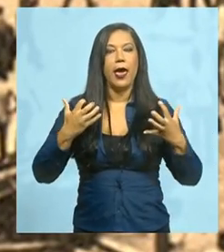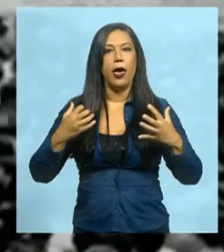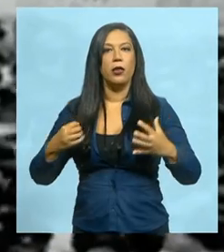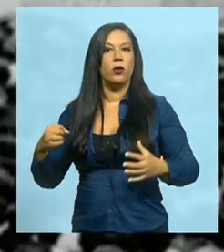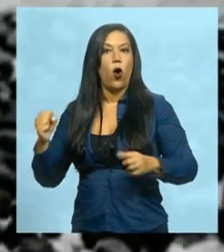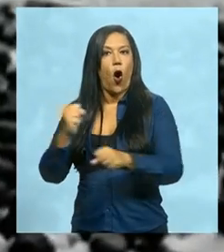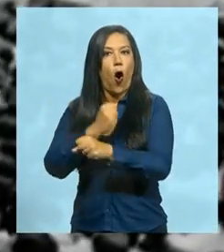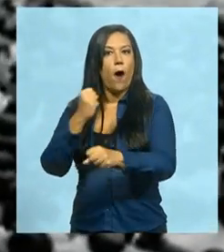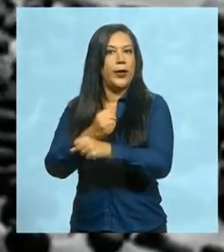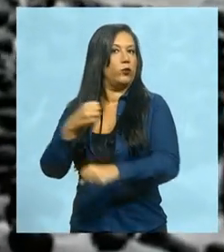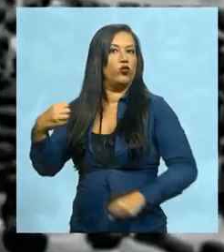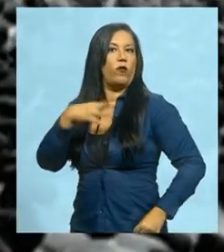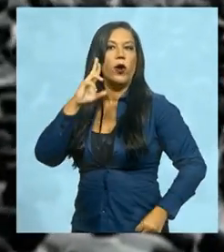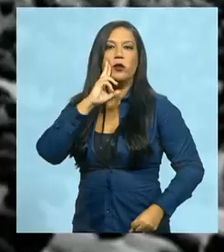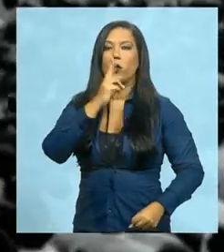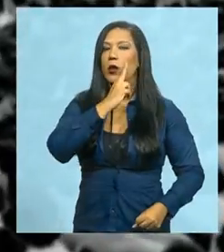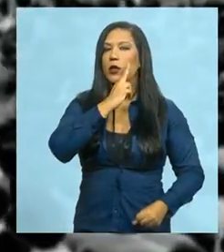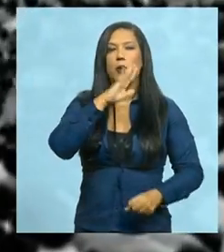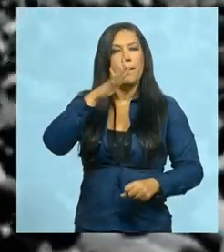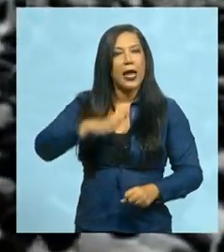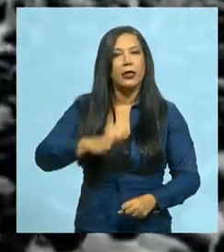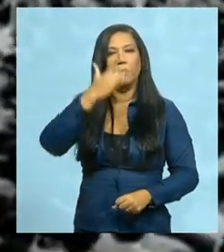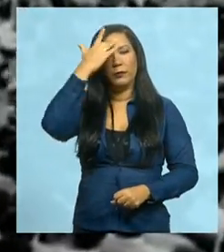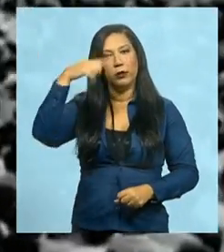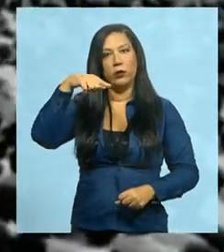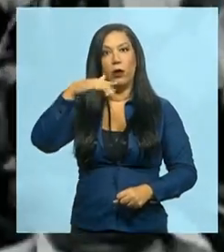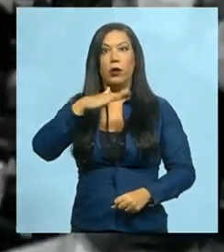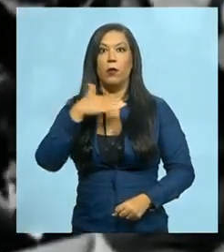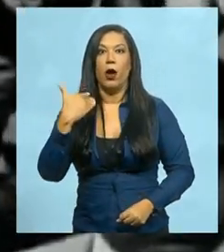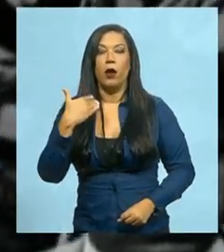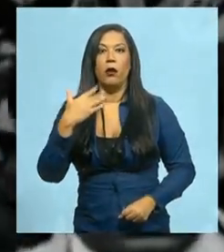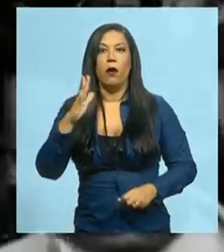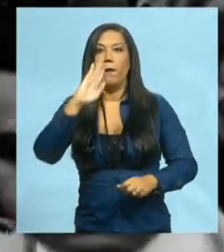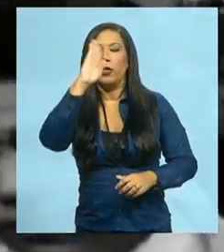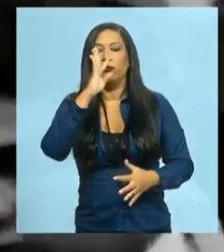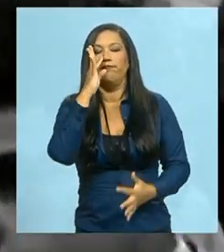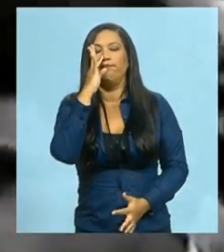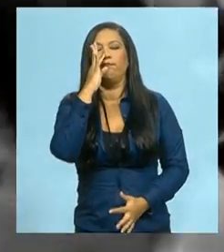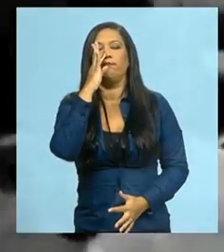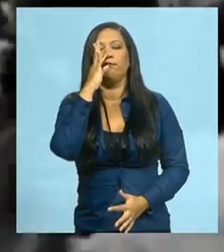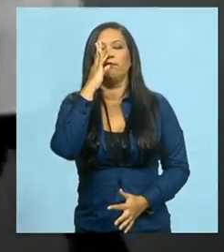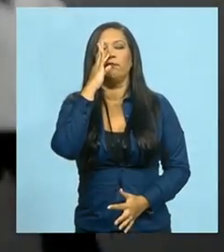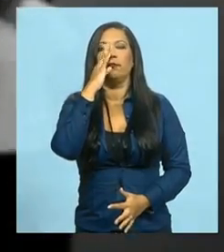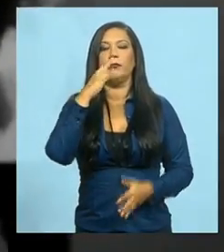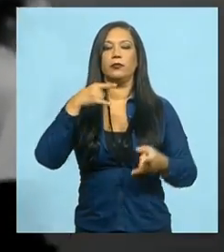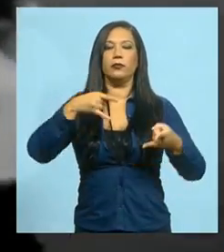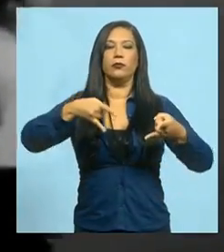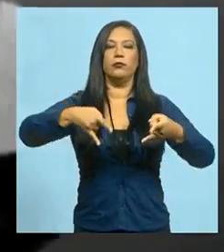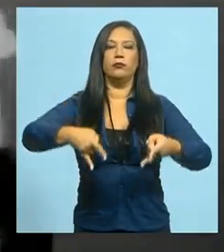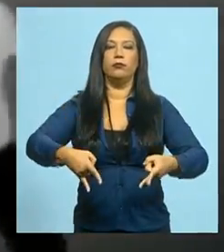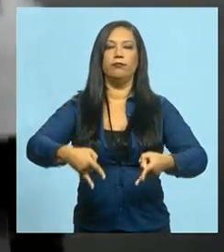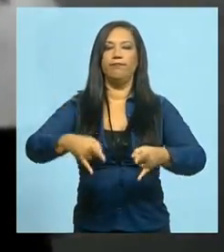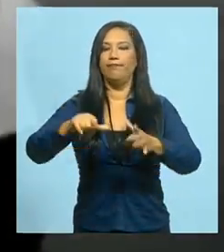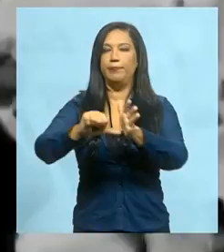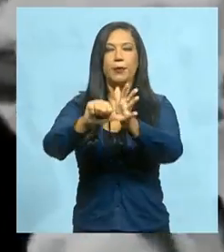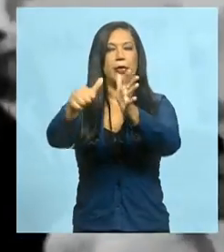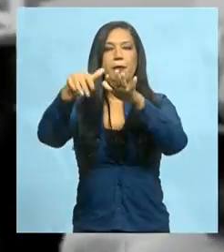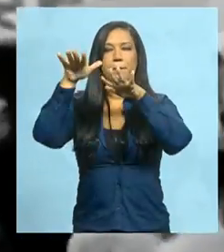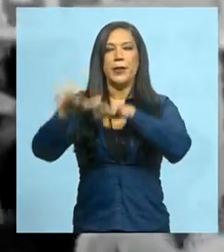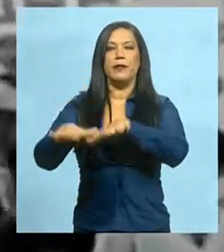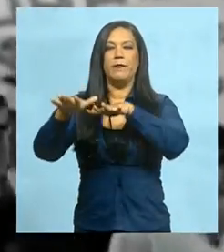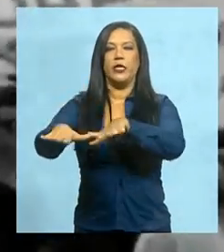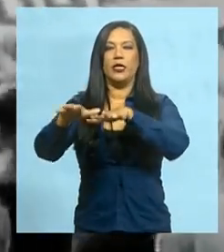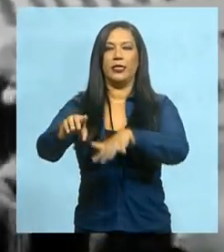restaurante. A morte de Edson causou a comoção de todo o país. O cortejo fúnebre dos estudantes foi a primeira manifestação durante a